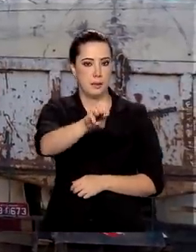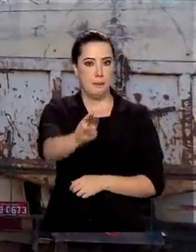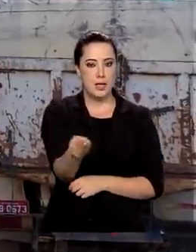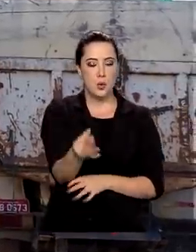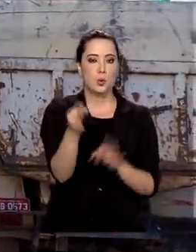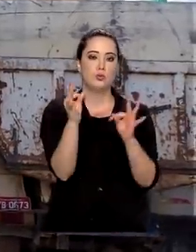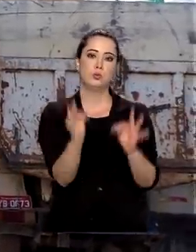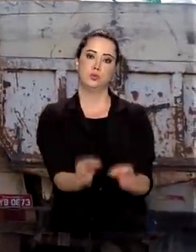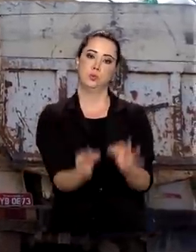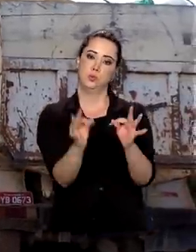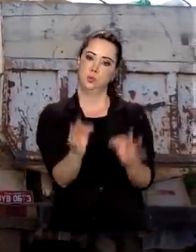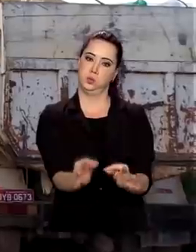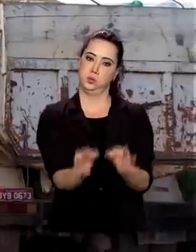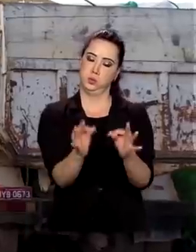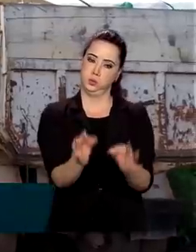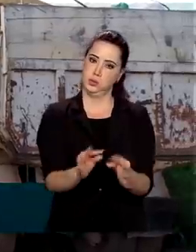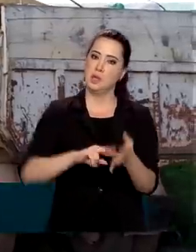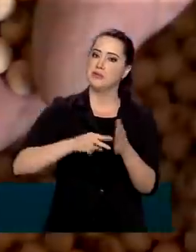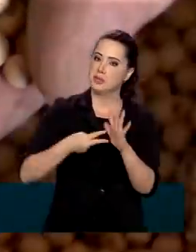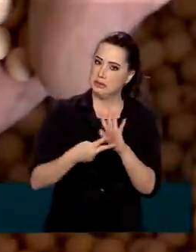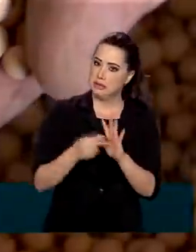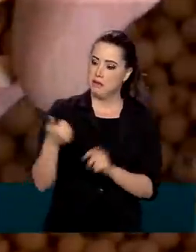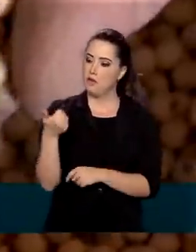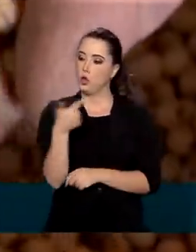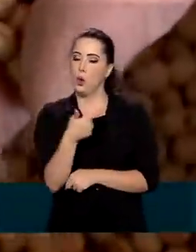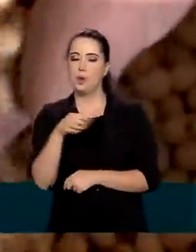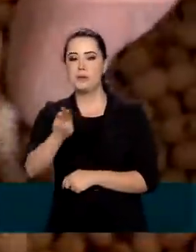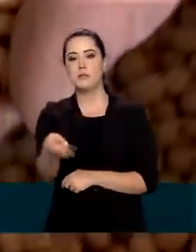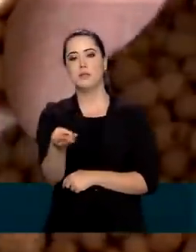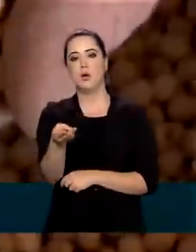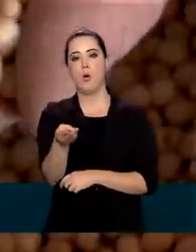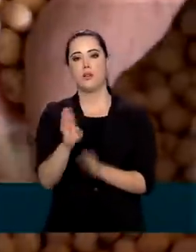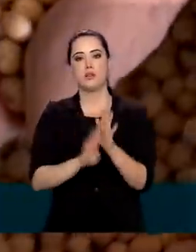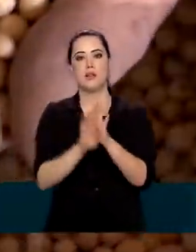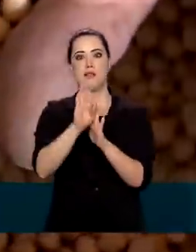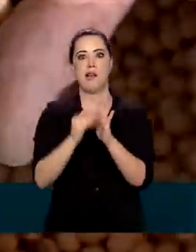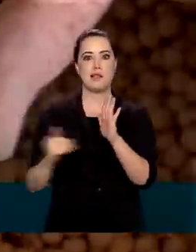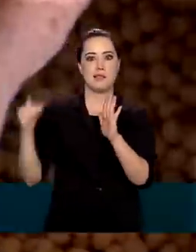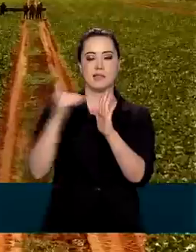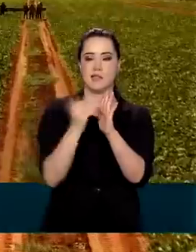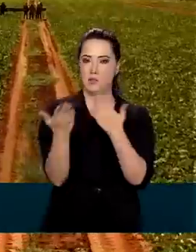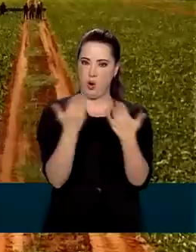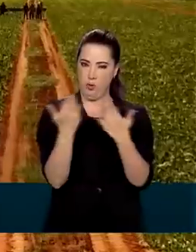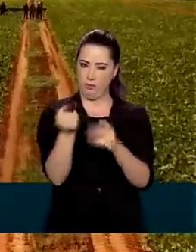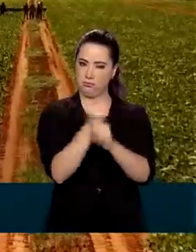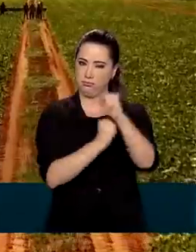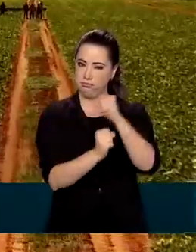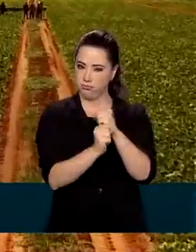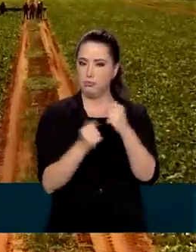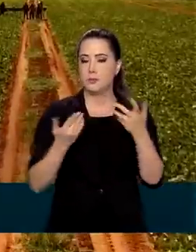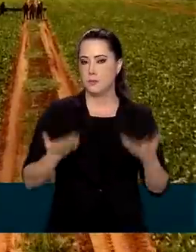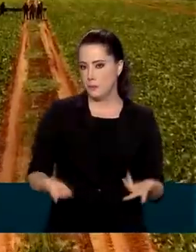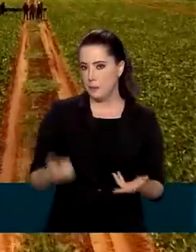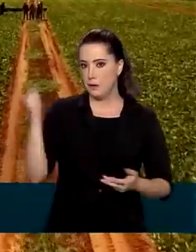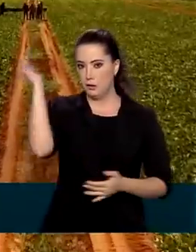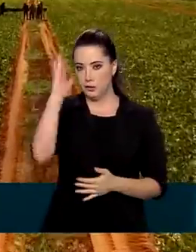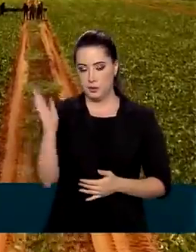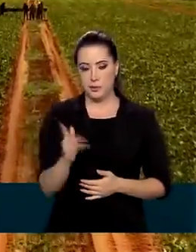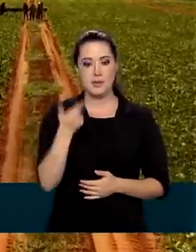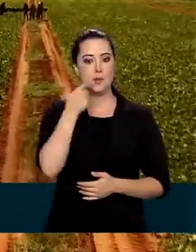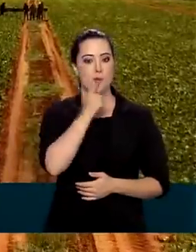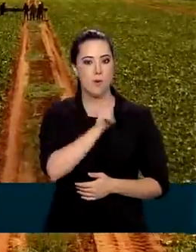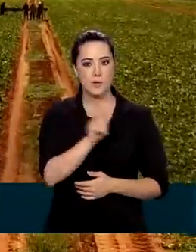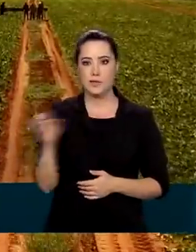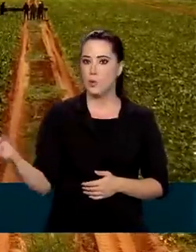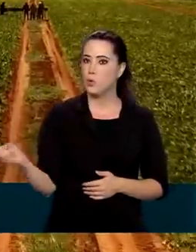12 milhões de toneladas a mais que na safra anterior. Com esse resultado, o Brasil caminha para bater